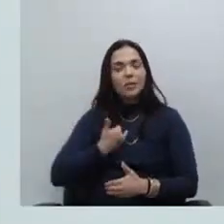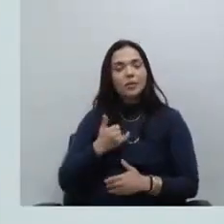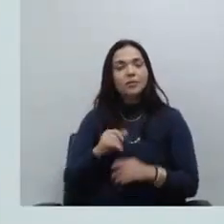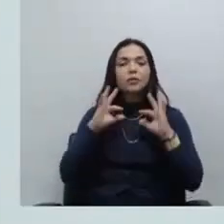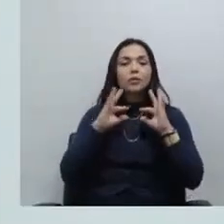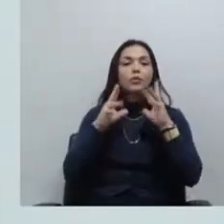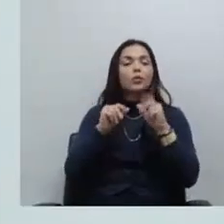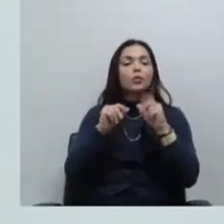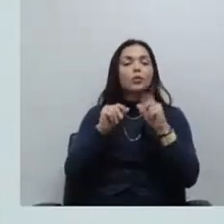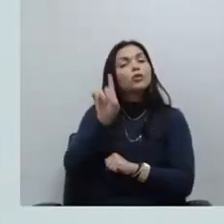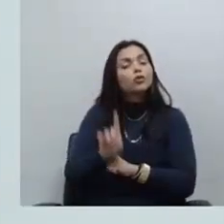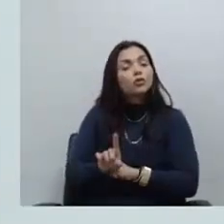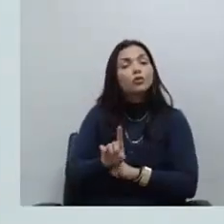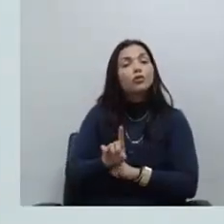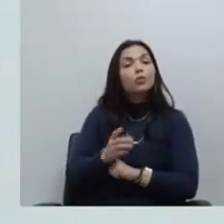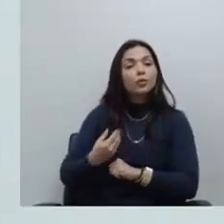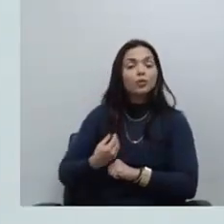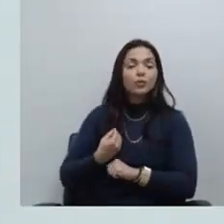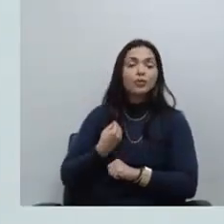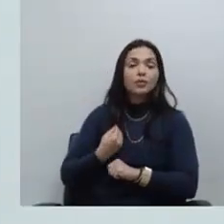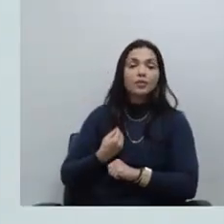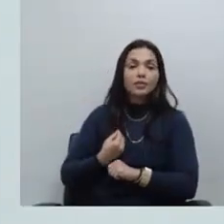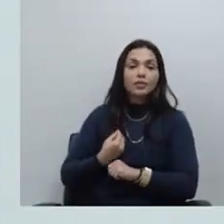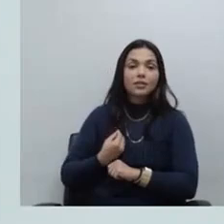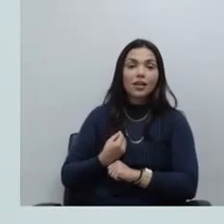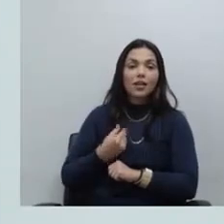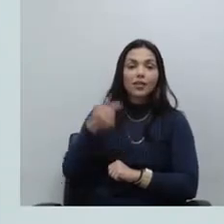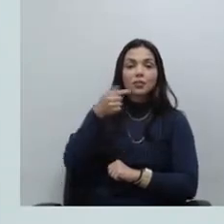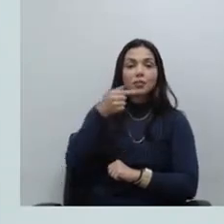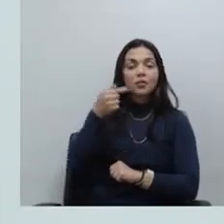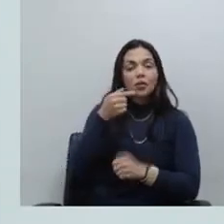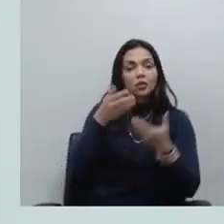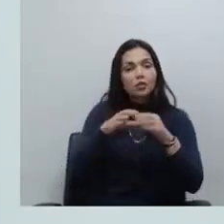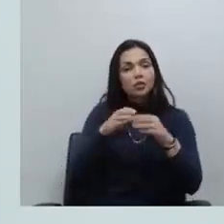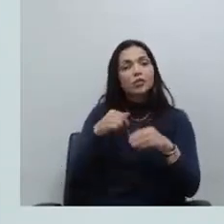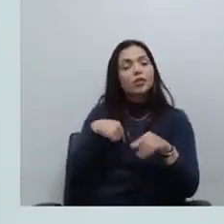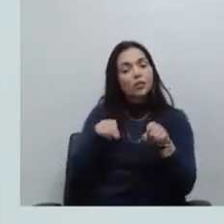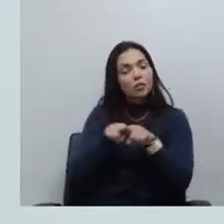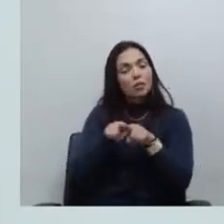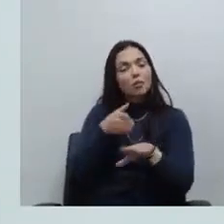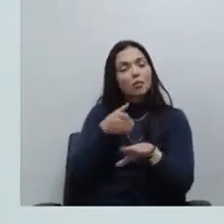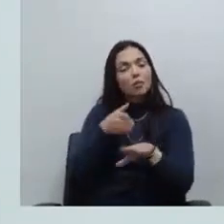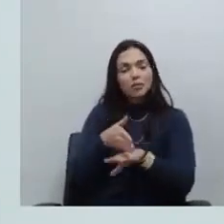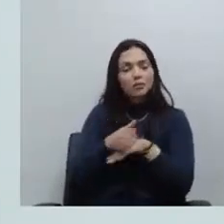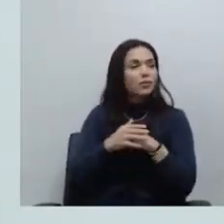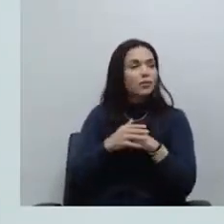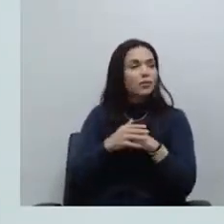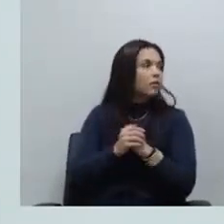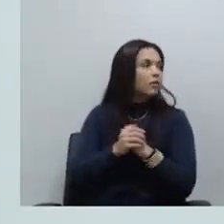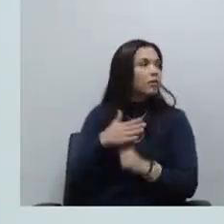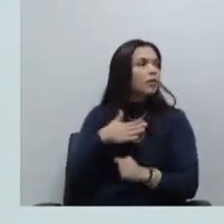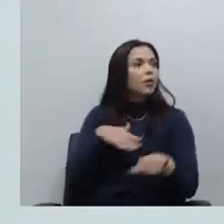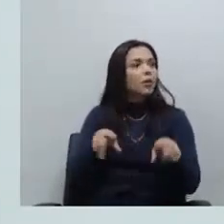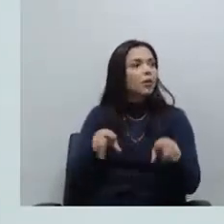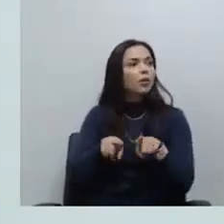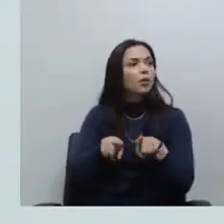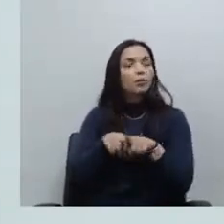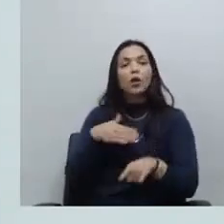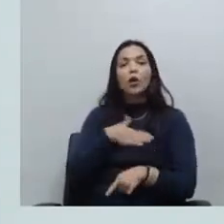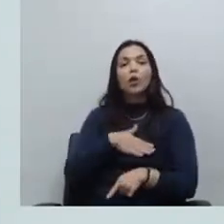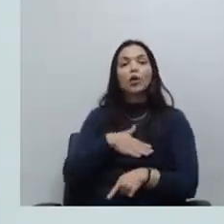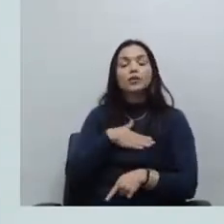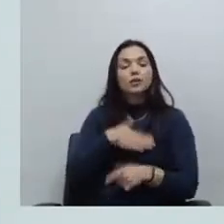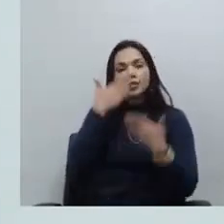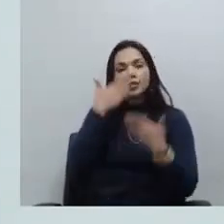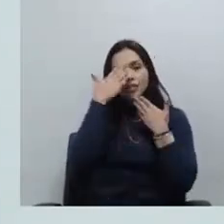diretores que são ali do sétimo concurso concurso do qual eu também faço parte eu também gostaria agradecer ao segundo